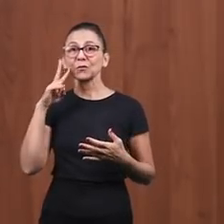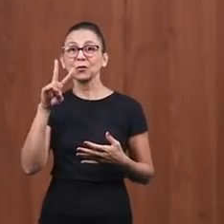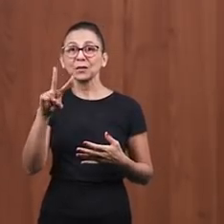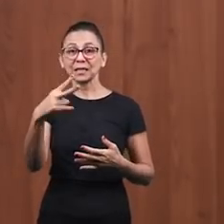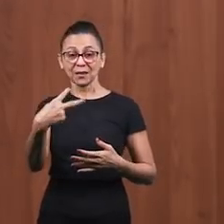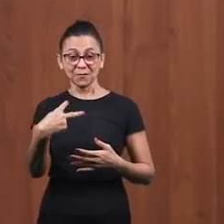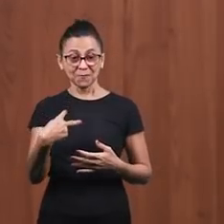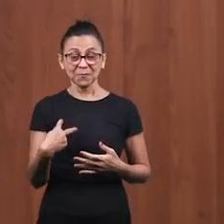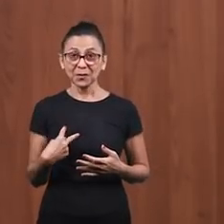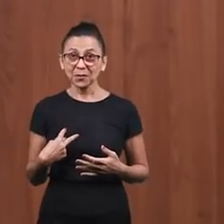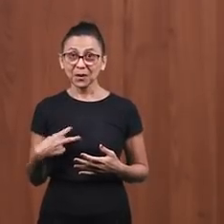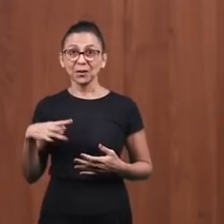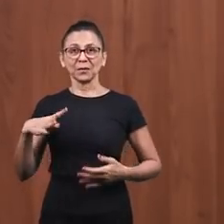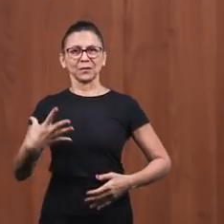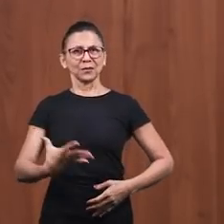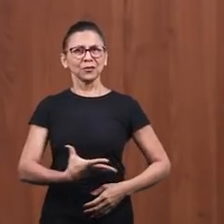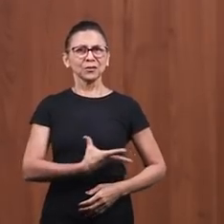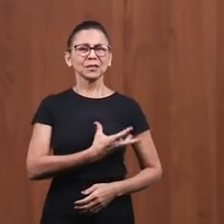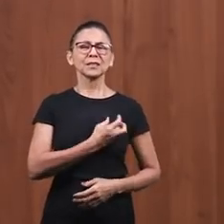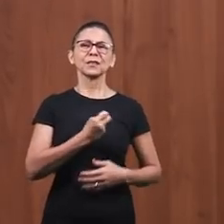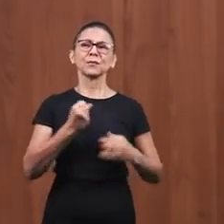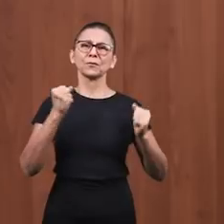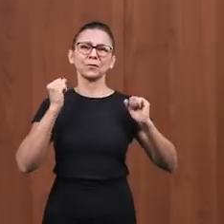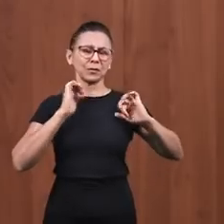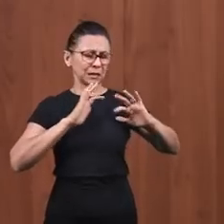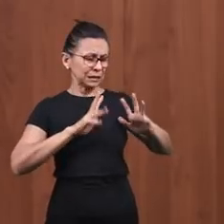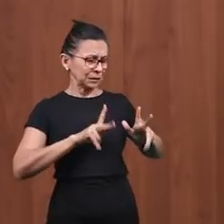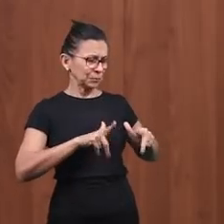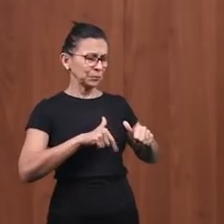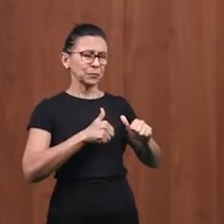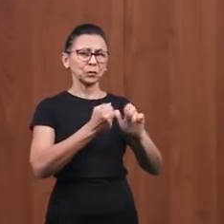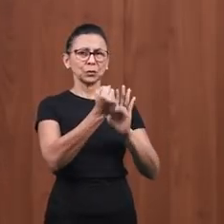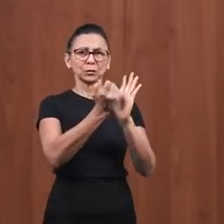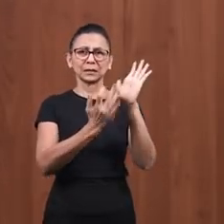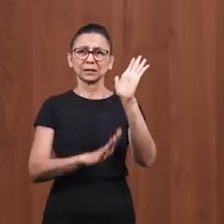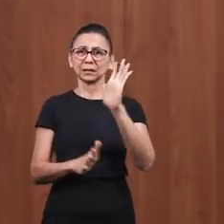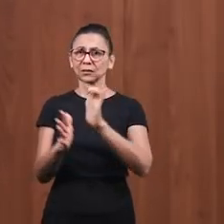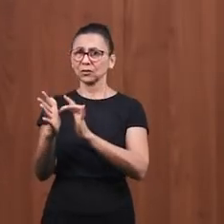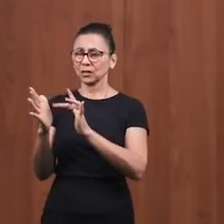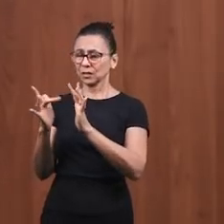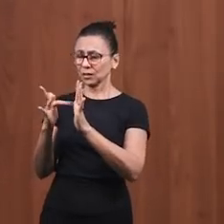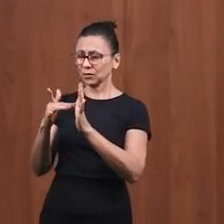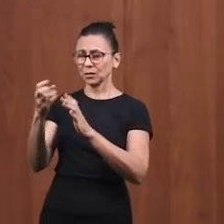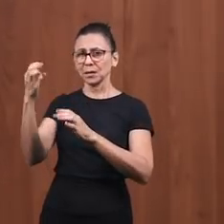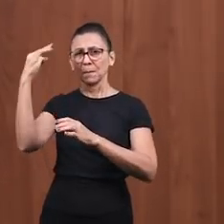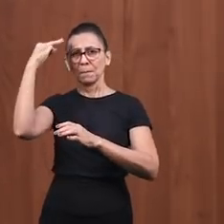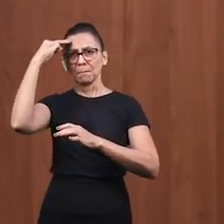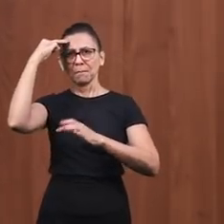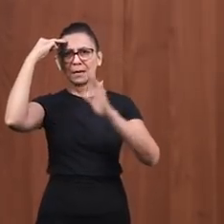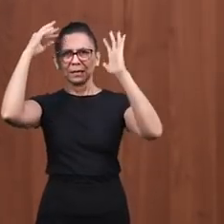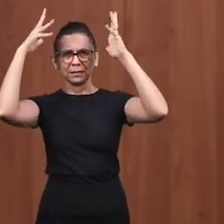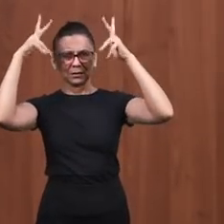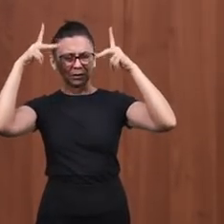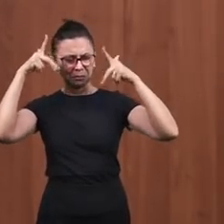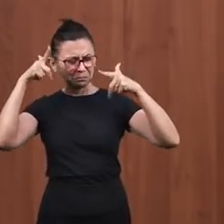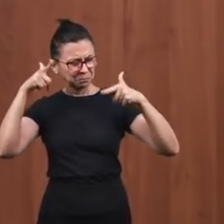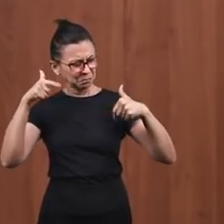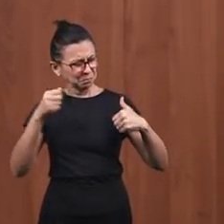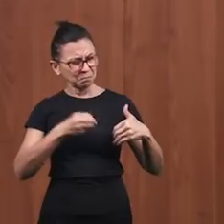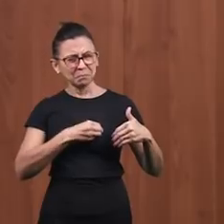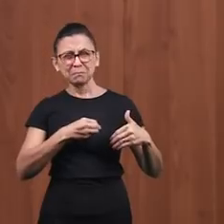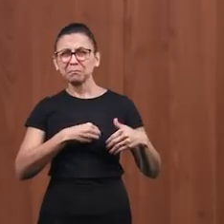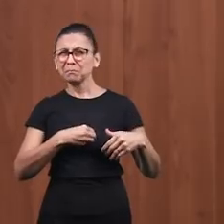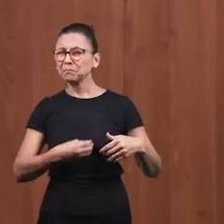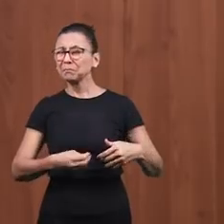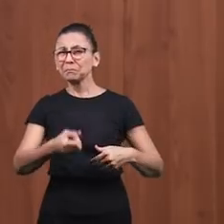Santo, derramou do sangue de Jesus sobre nós, purificou as nossas mentes, nossos corações, apagou as nossas dívidas,